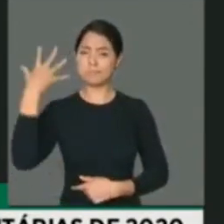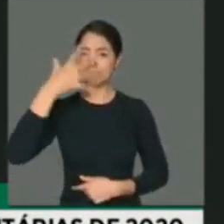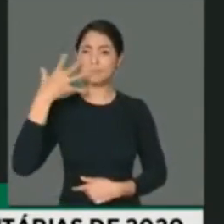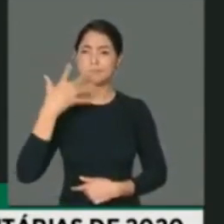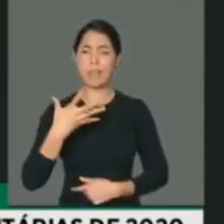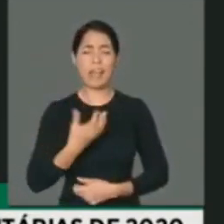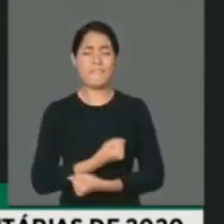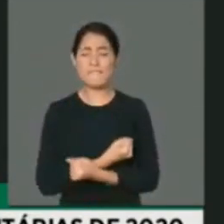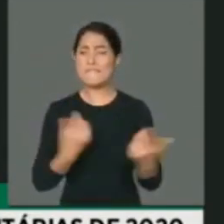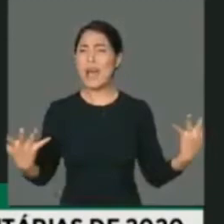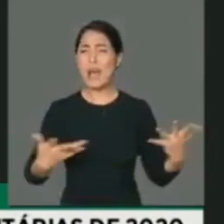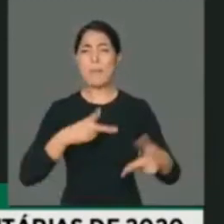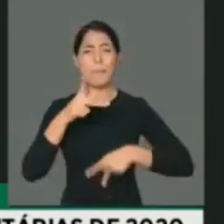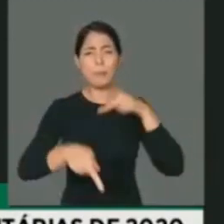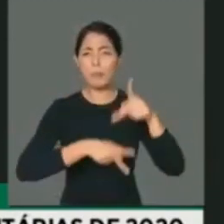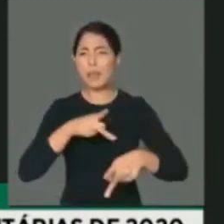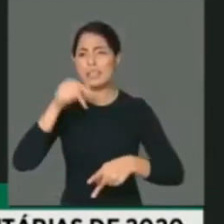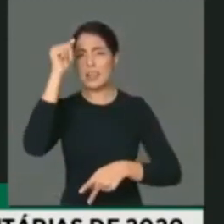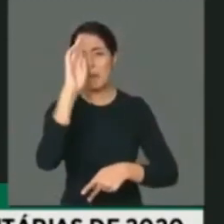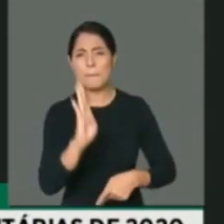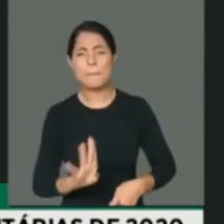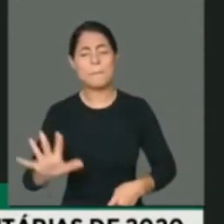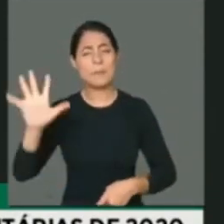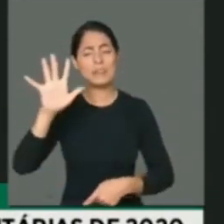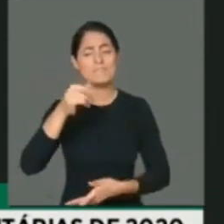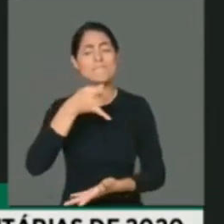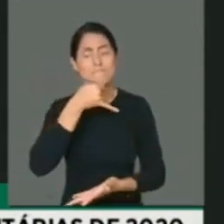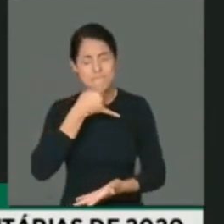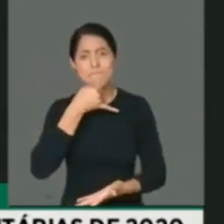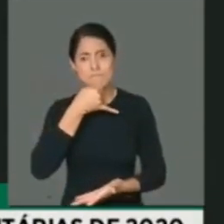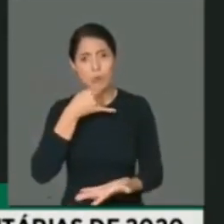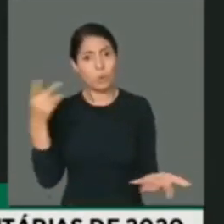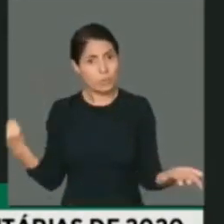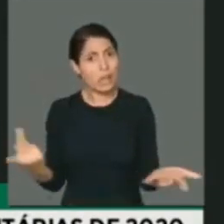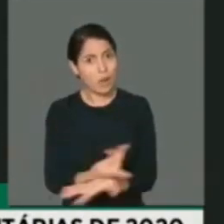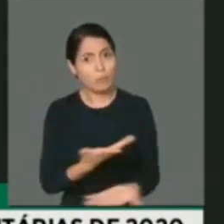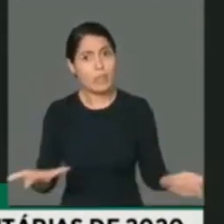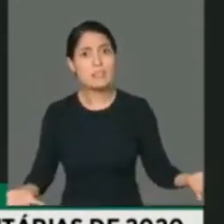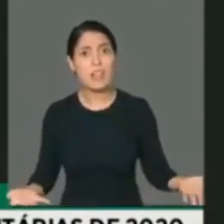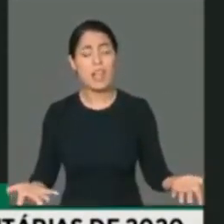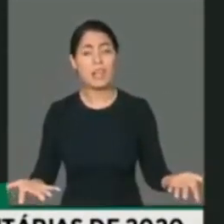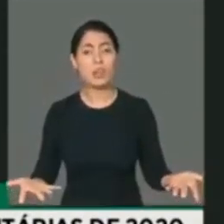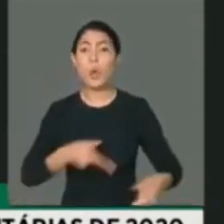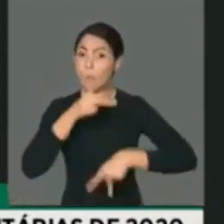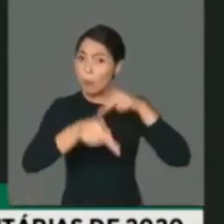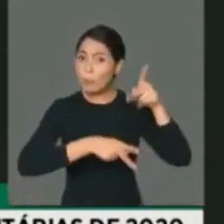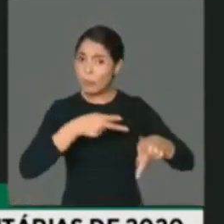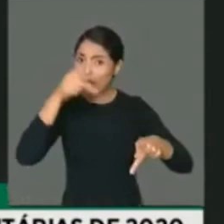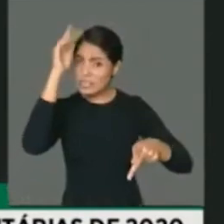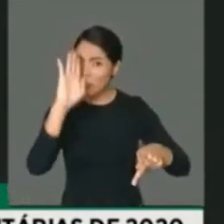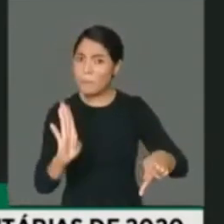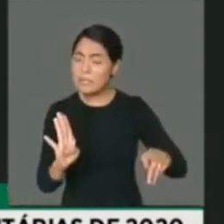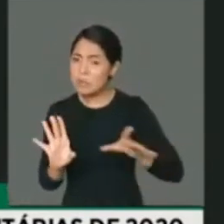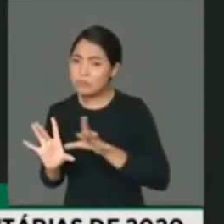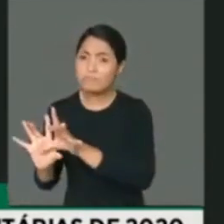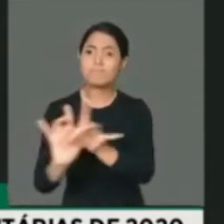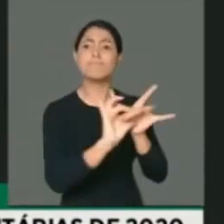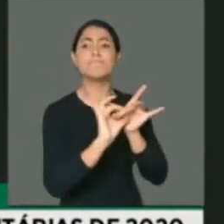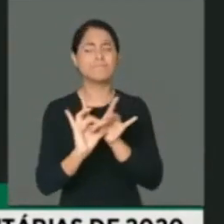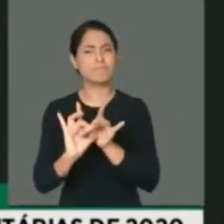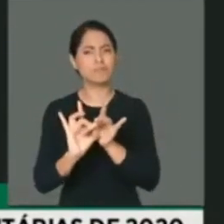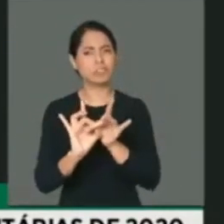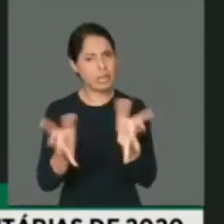de brasileiros que estão insatisfeitos com tudo isso que vem acontecendo, e que pedem que haja união, que realmente nós estamos